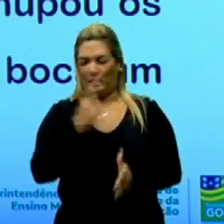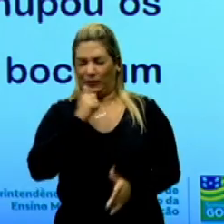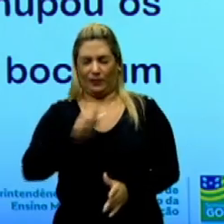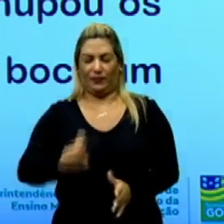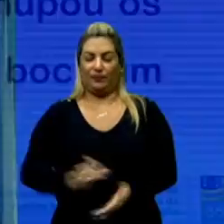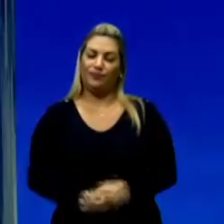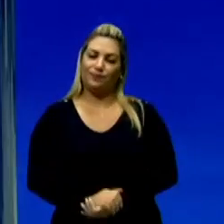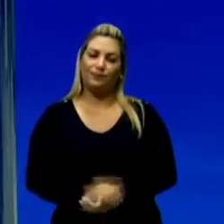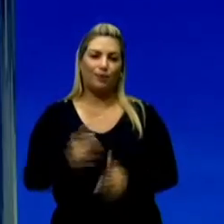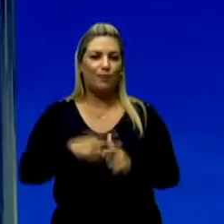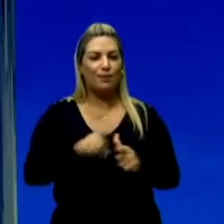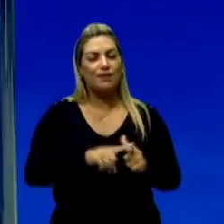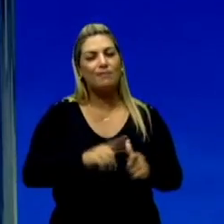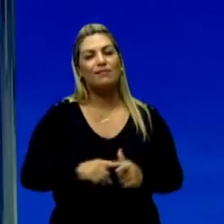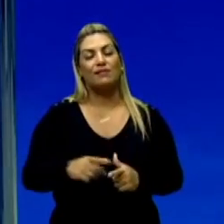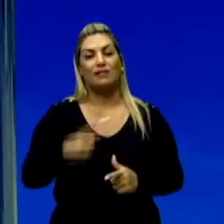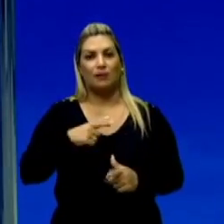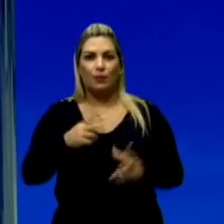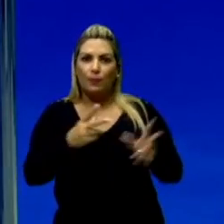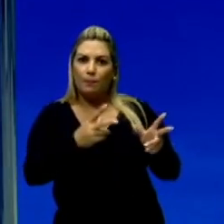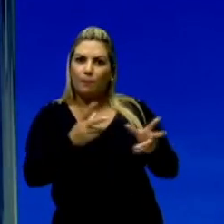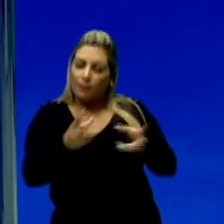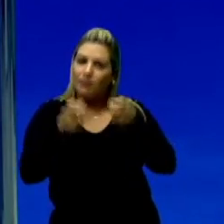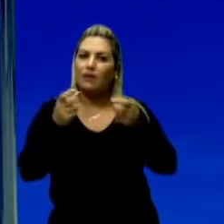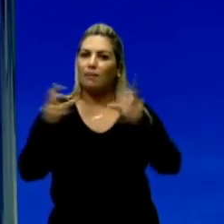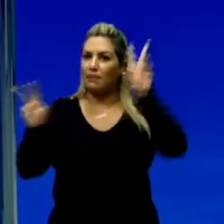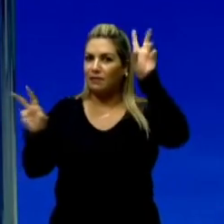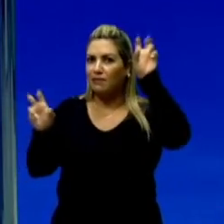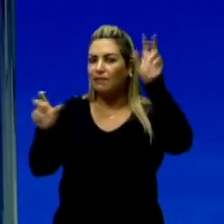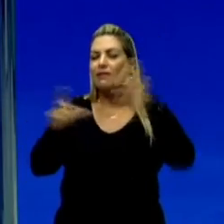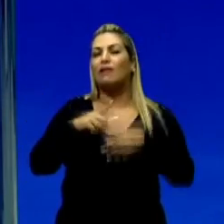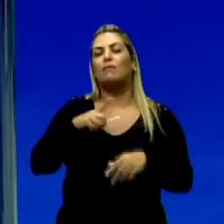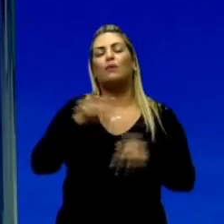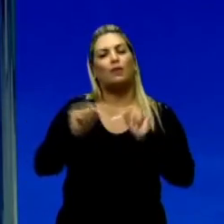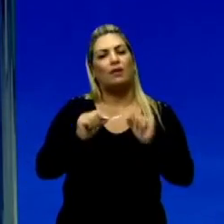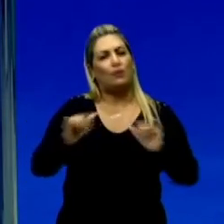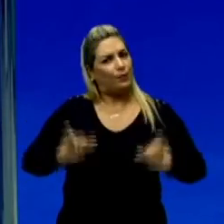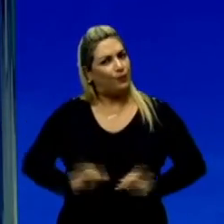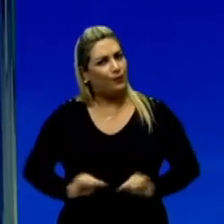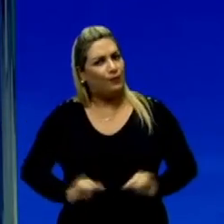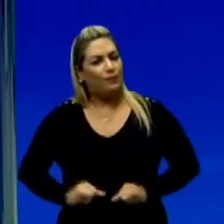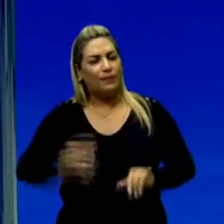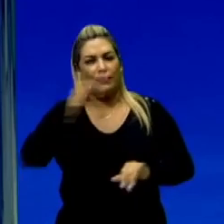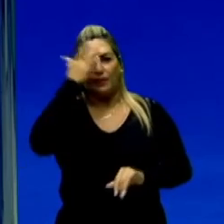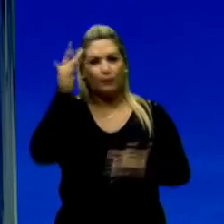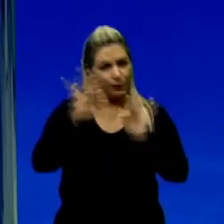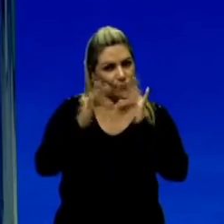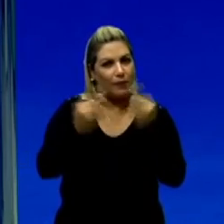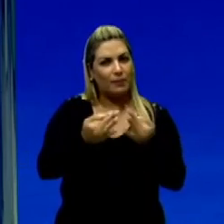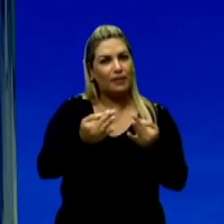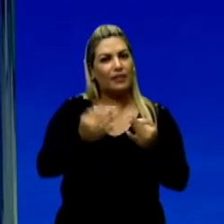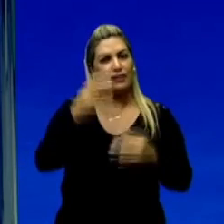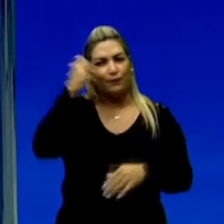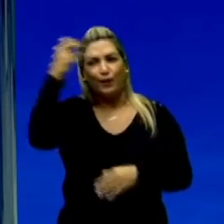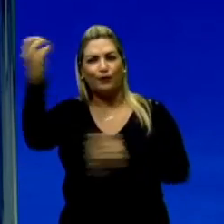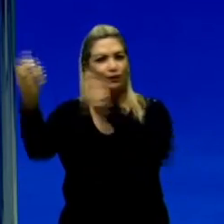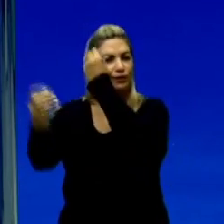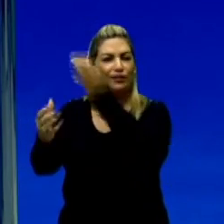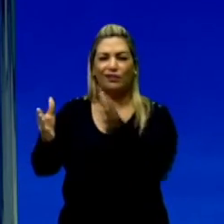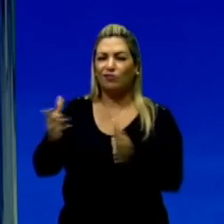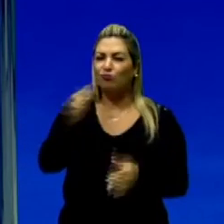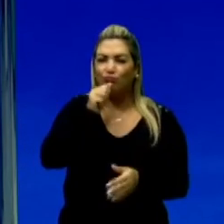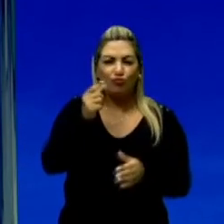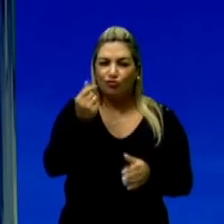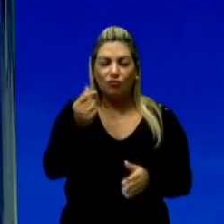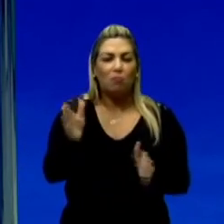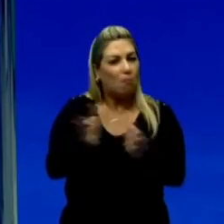a gente consegue perceber a densidade dessa obra. O sofrimento desses retirantes numa vida desprovida de